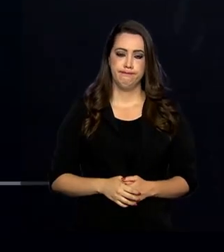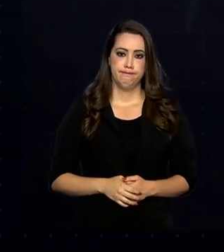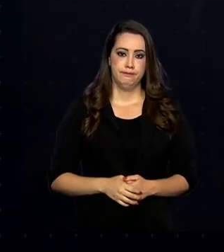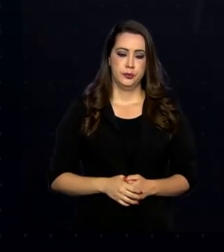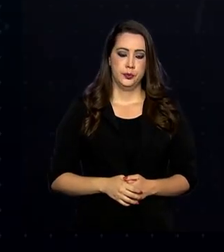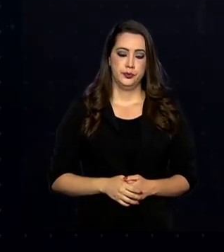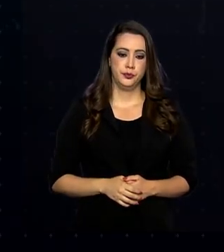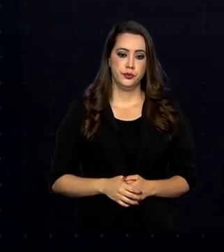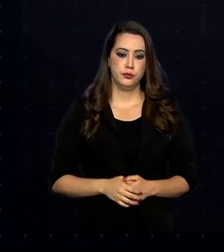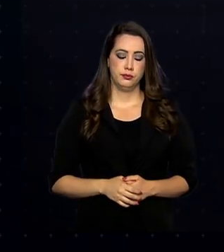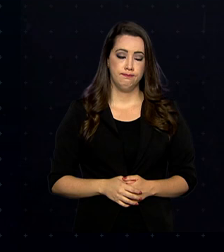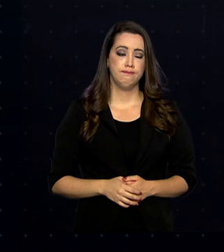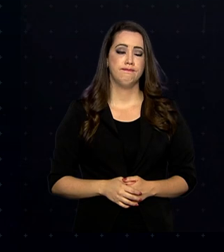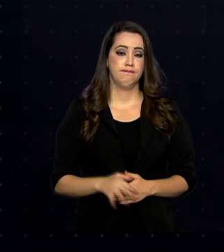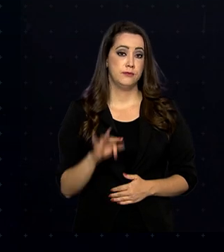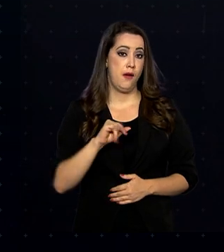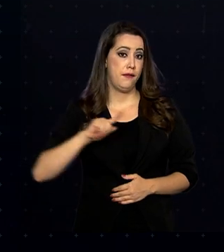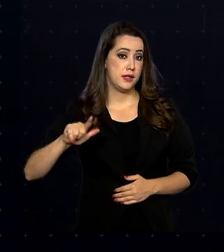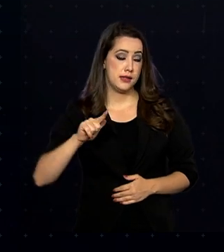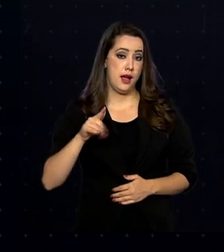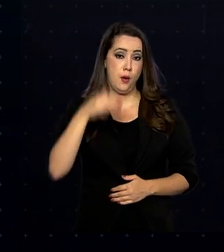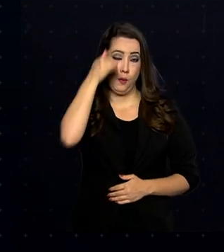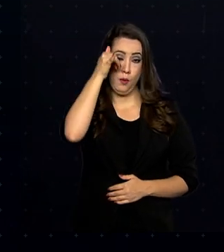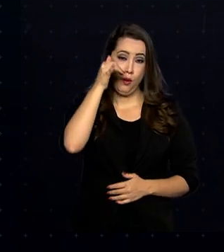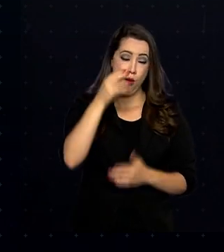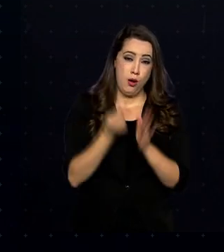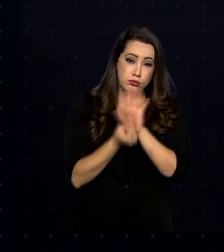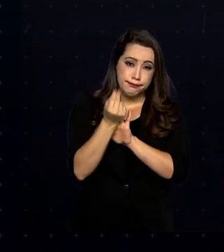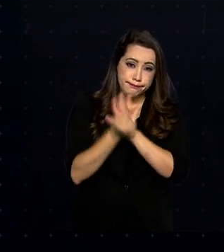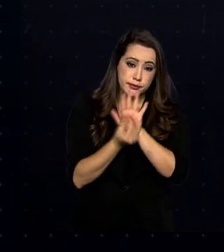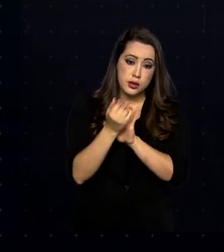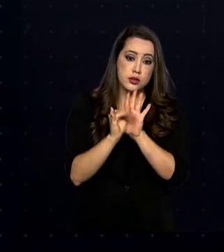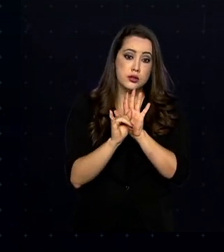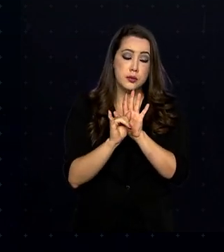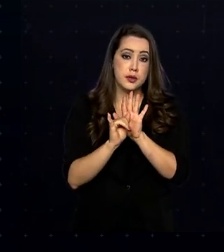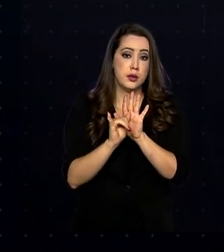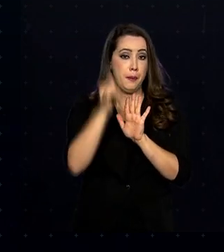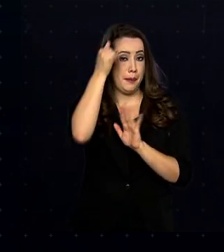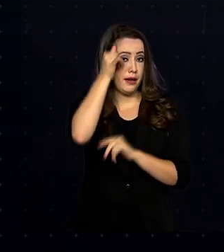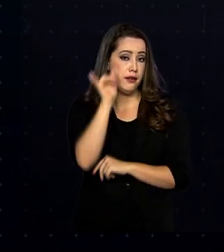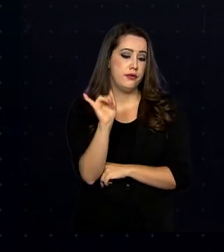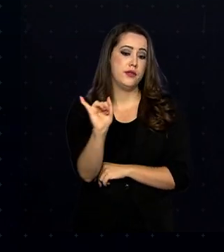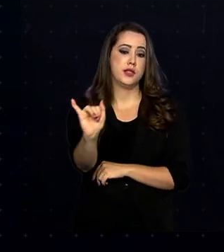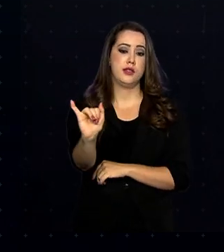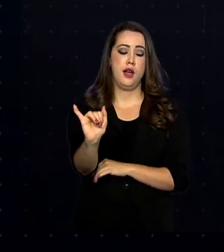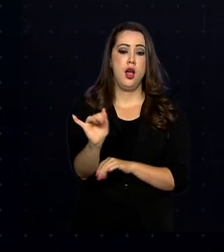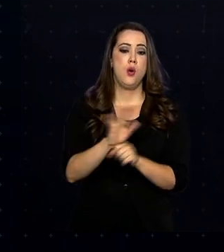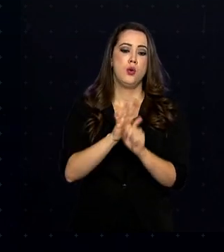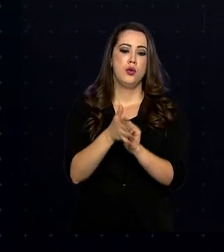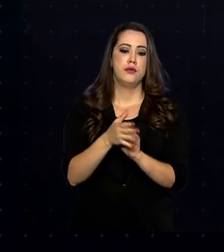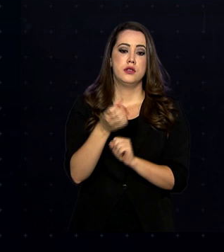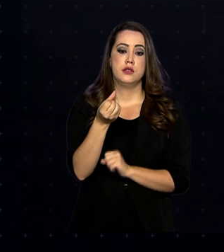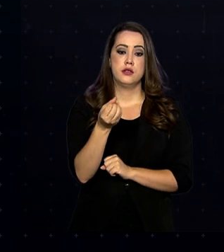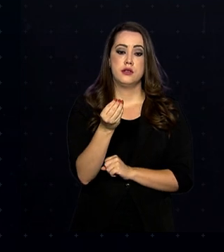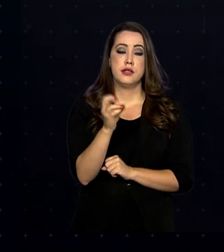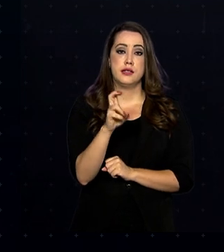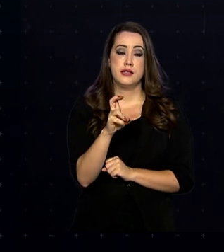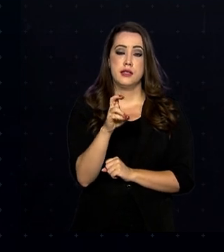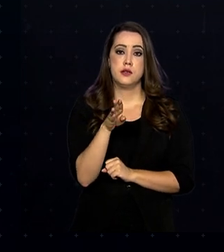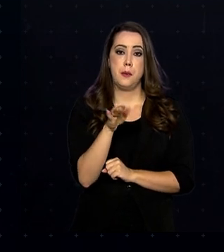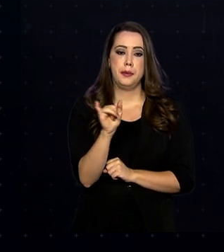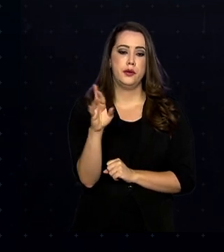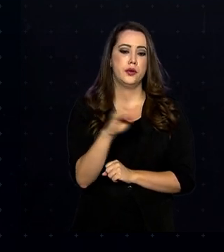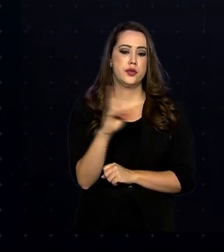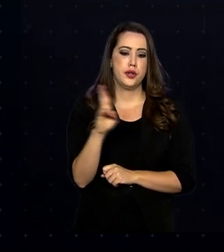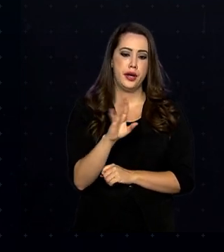O impacto fiscal das medidas contra o coronavírus é de R 605 bilhões. Desse valor, cerca de R$